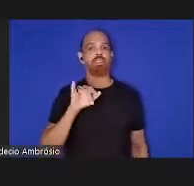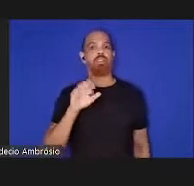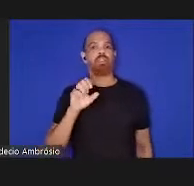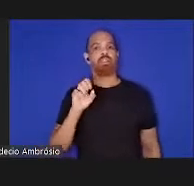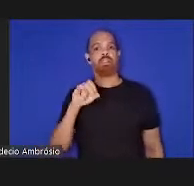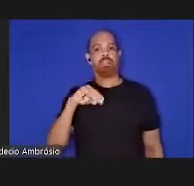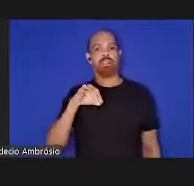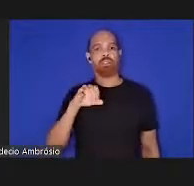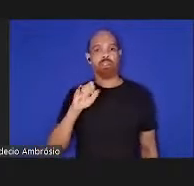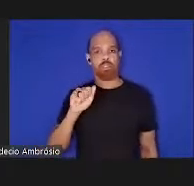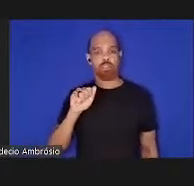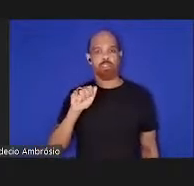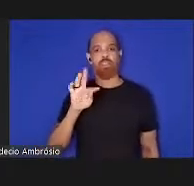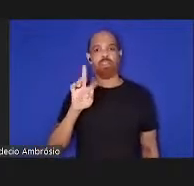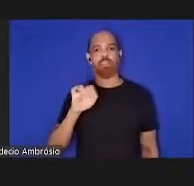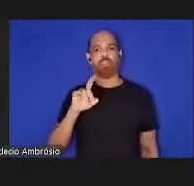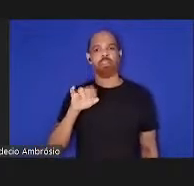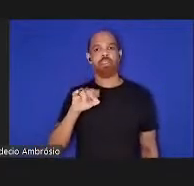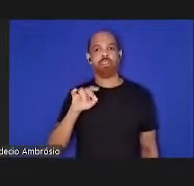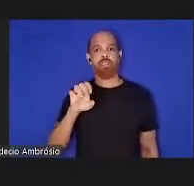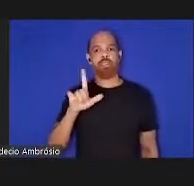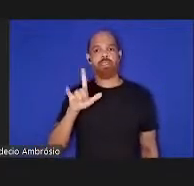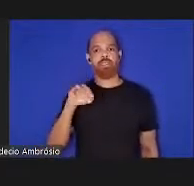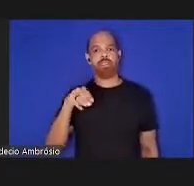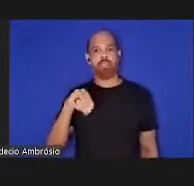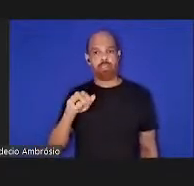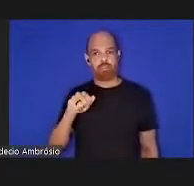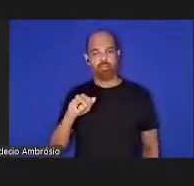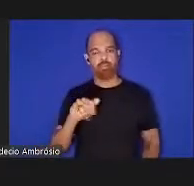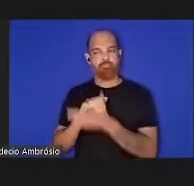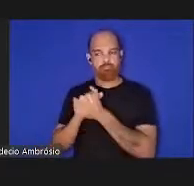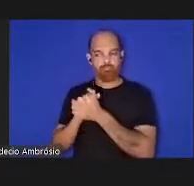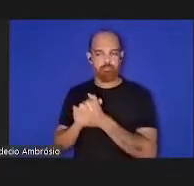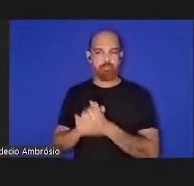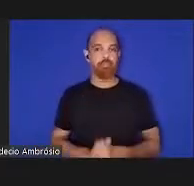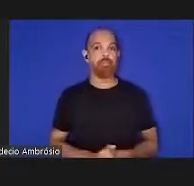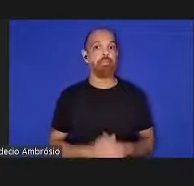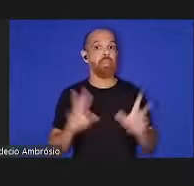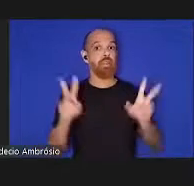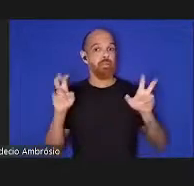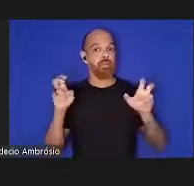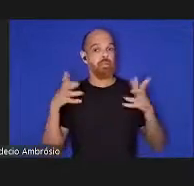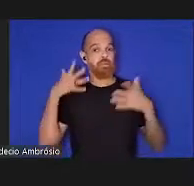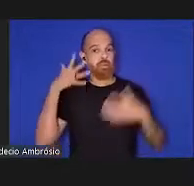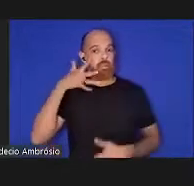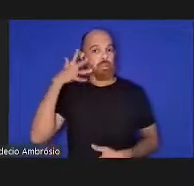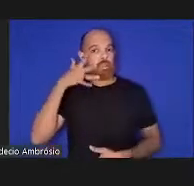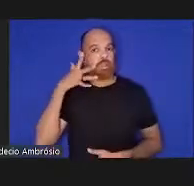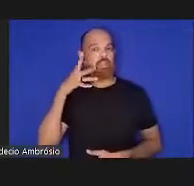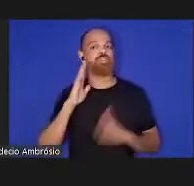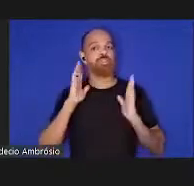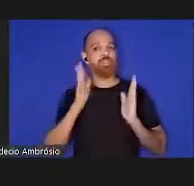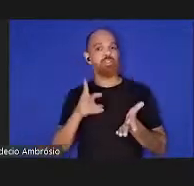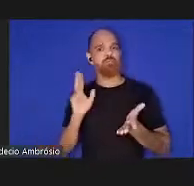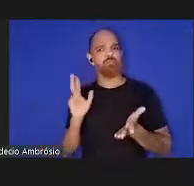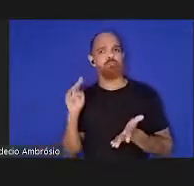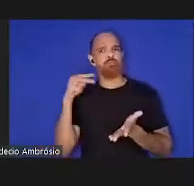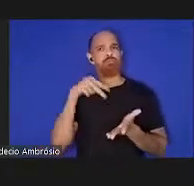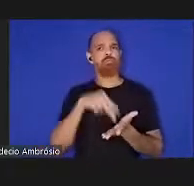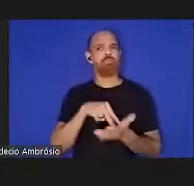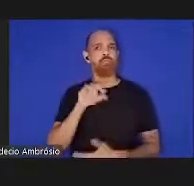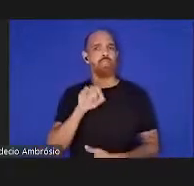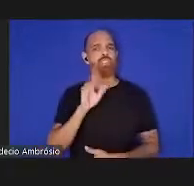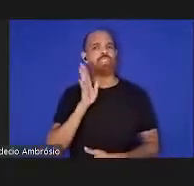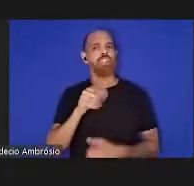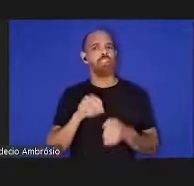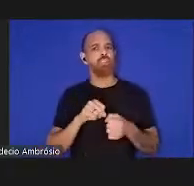meus calorosos cumprimentos o tema do seminário é um tema sobre o qual temos vindo a refletir tendo já realizado